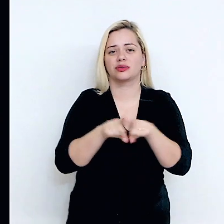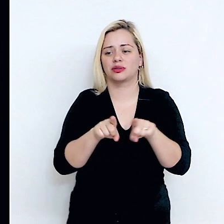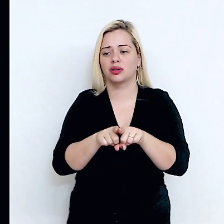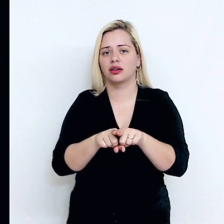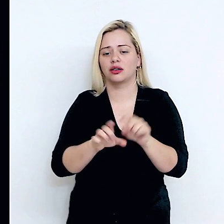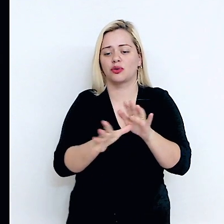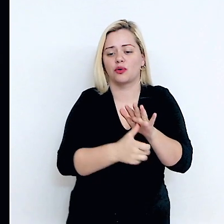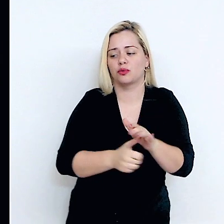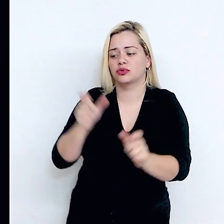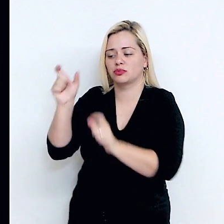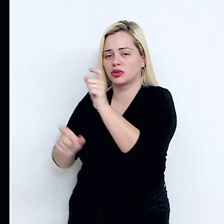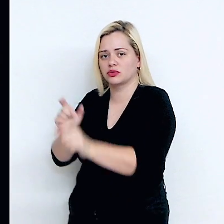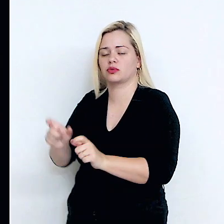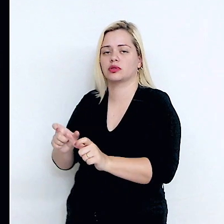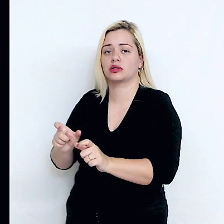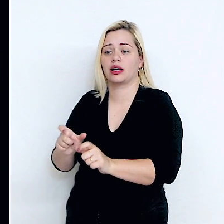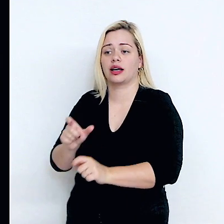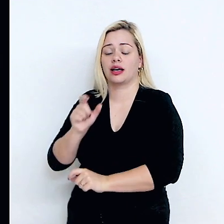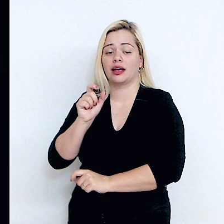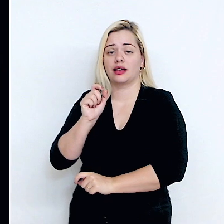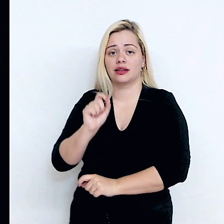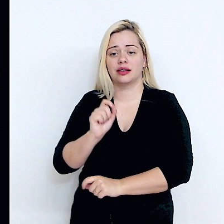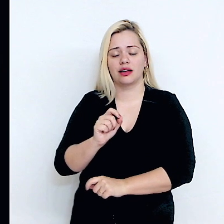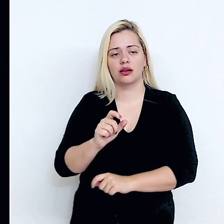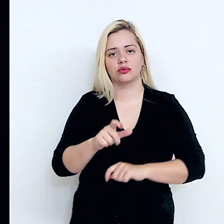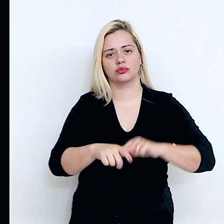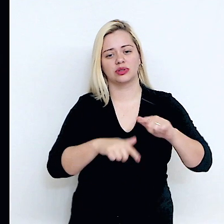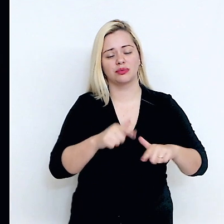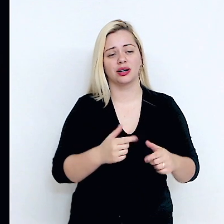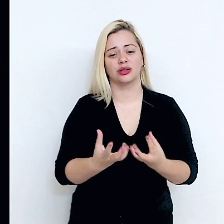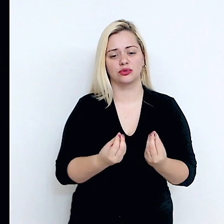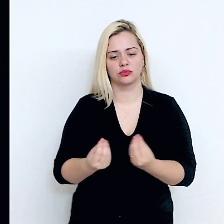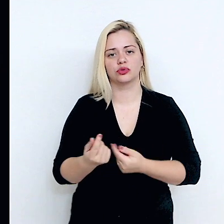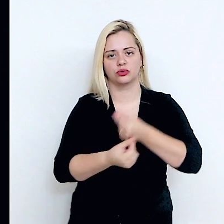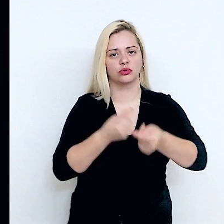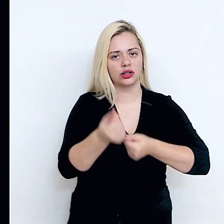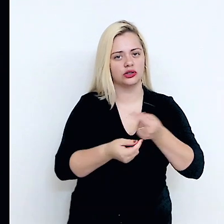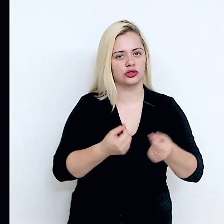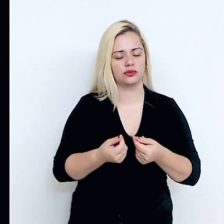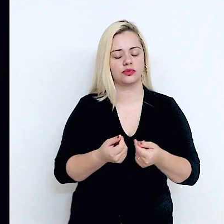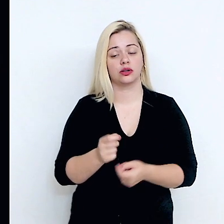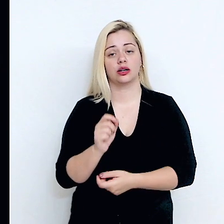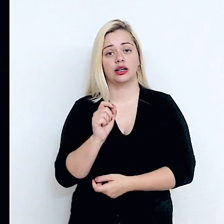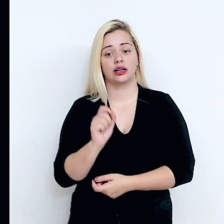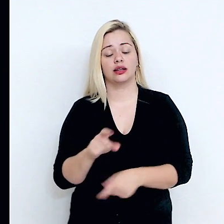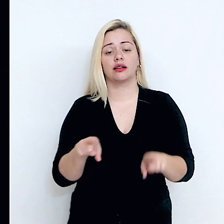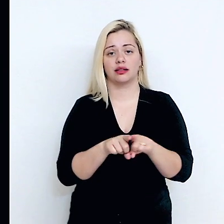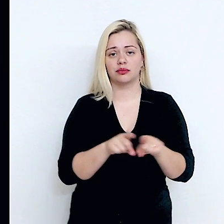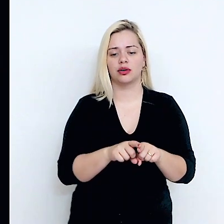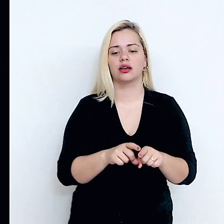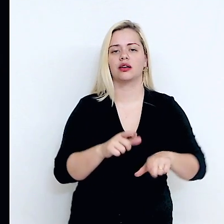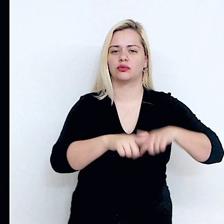que é uma atividade bastante lucrativa e que é aquela atividade